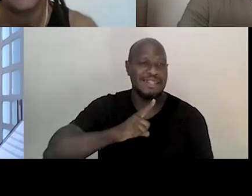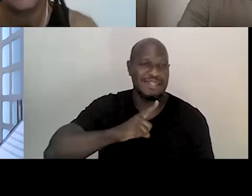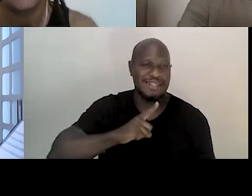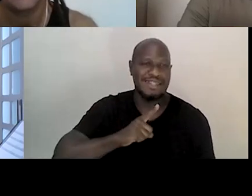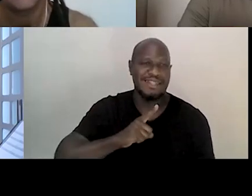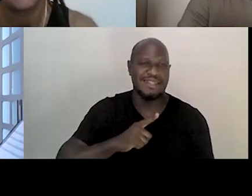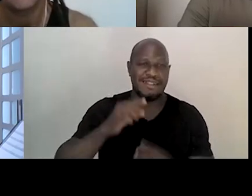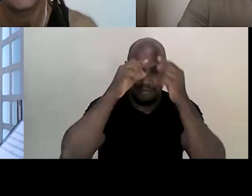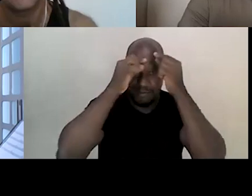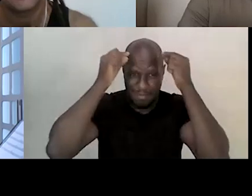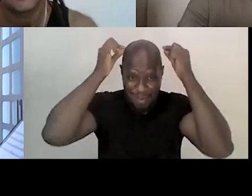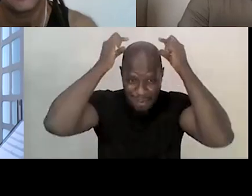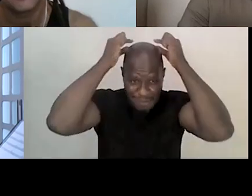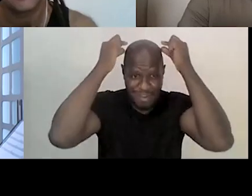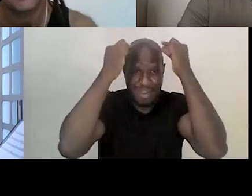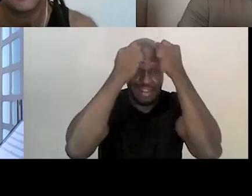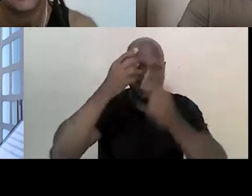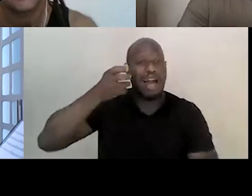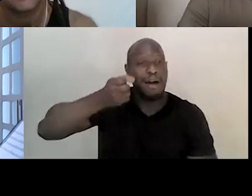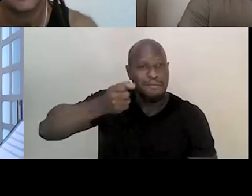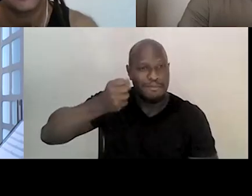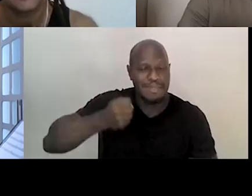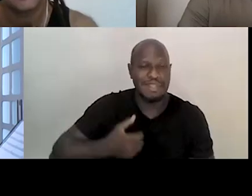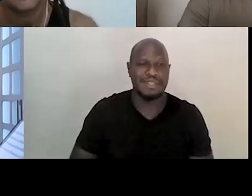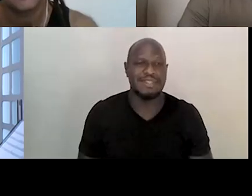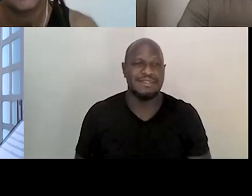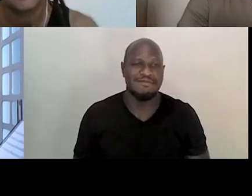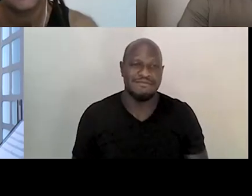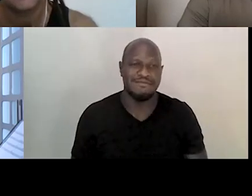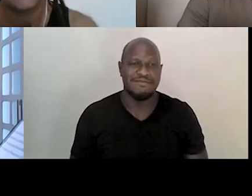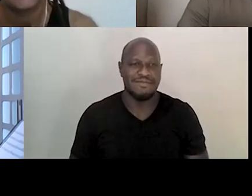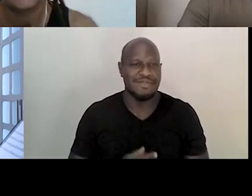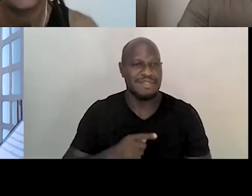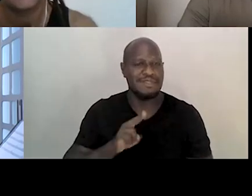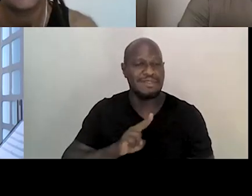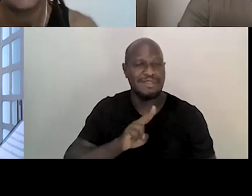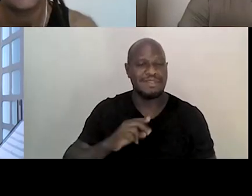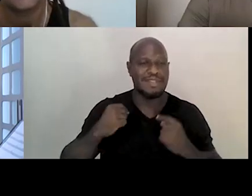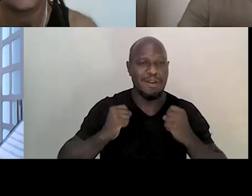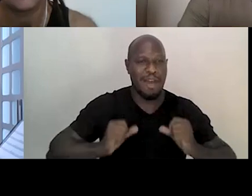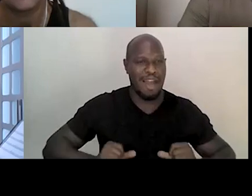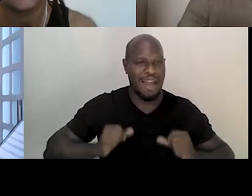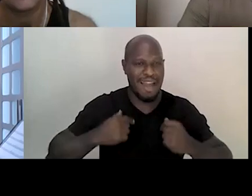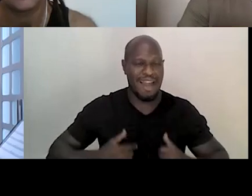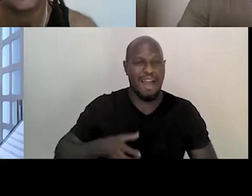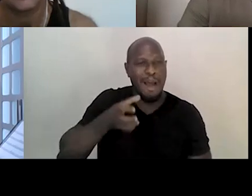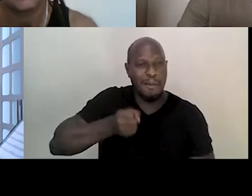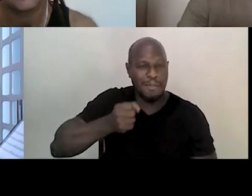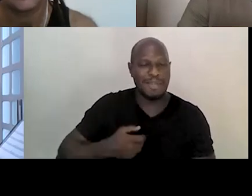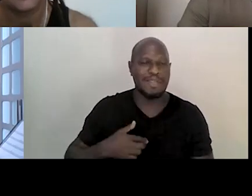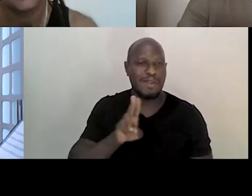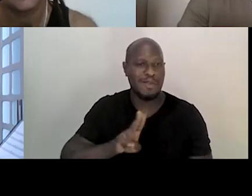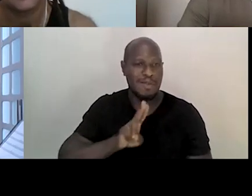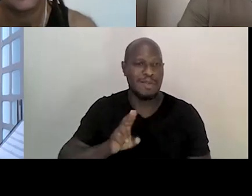faixa branca na cabeça, estou com um macacão branco. Hoje eu estou aqui de branquinho porque